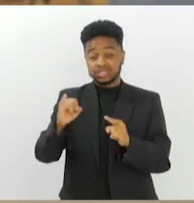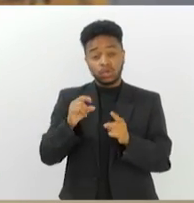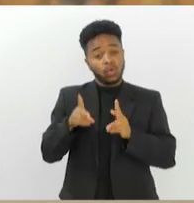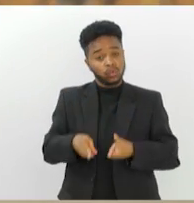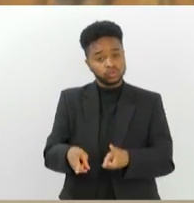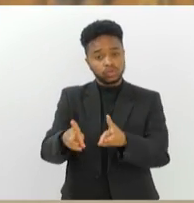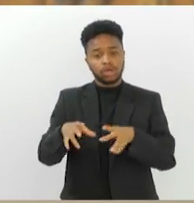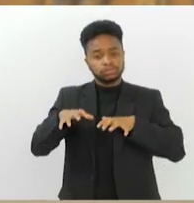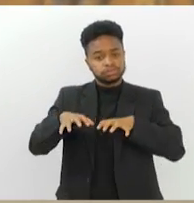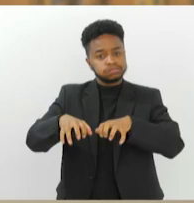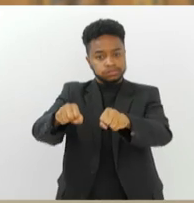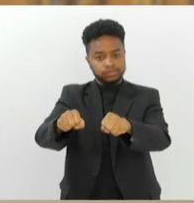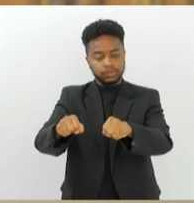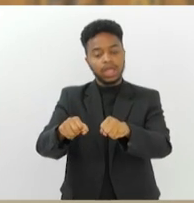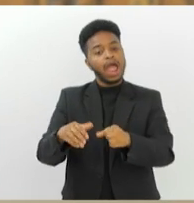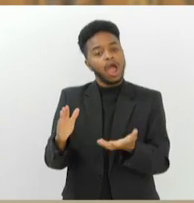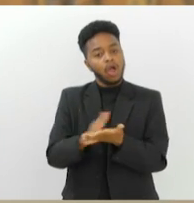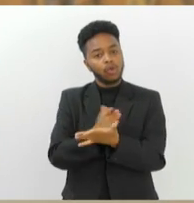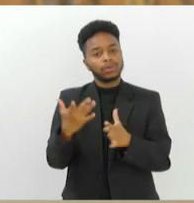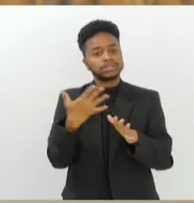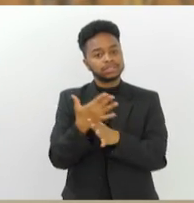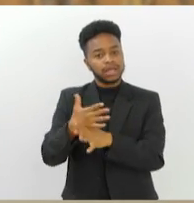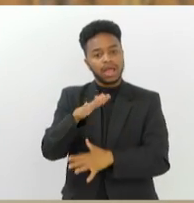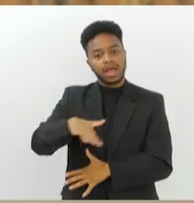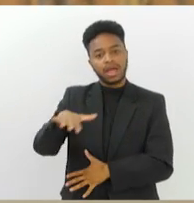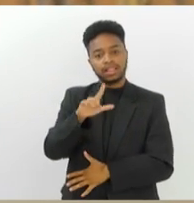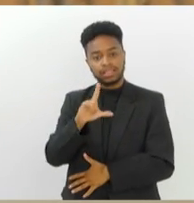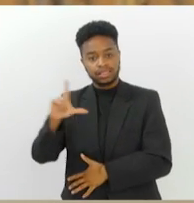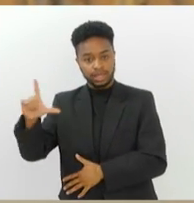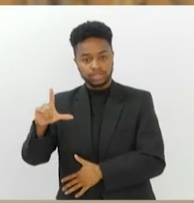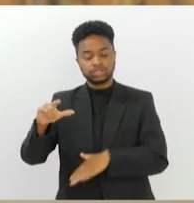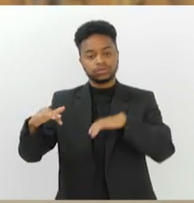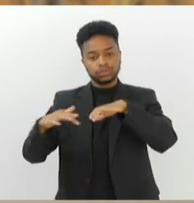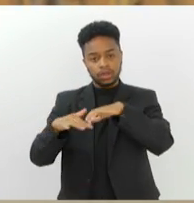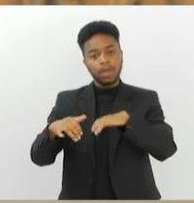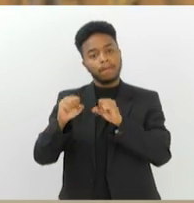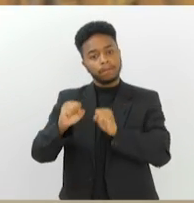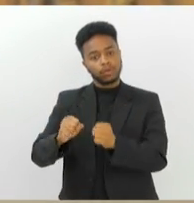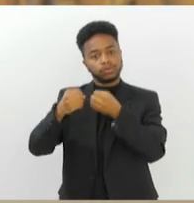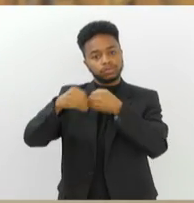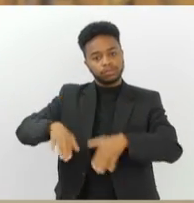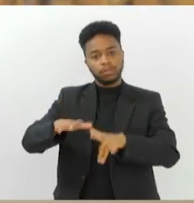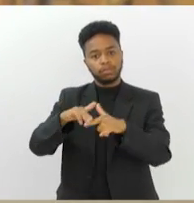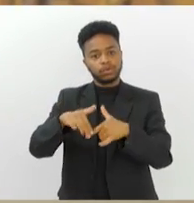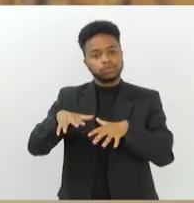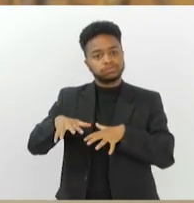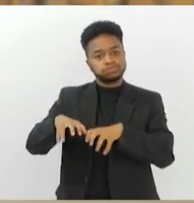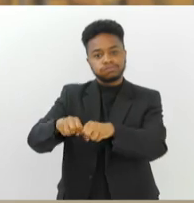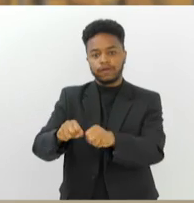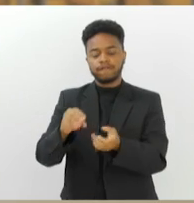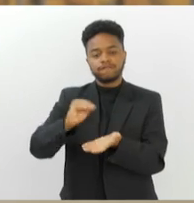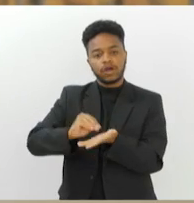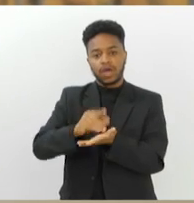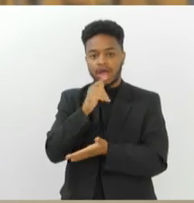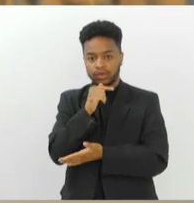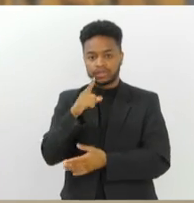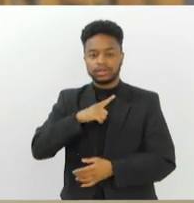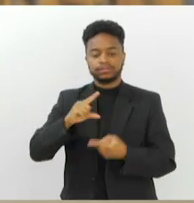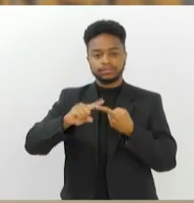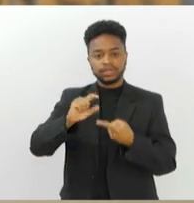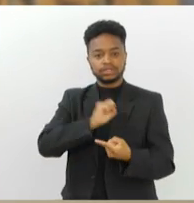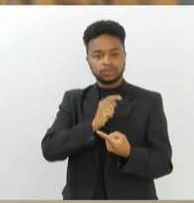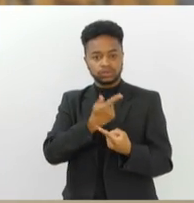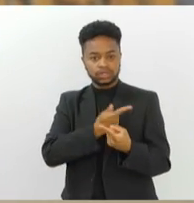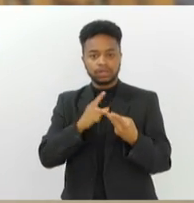normalize, alguns municípios da região leste da Baía de Guanabara poderão ser afetados com a escassez hídrica, sendo eles São Gonçalo,